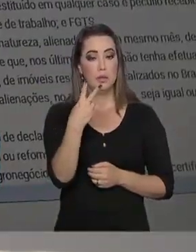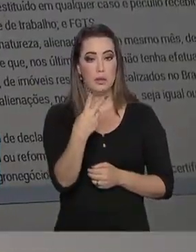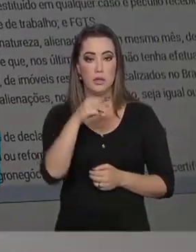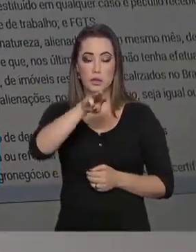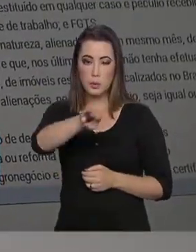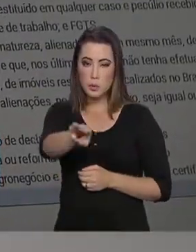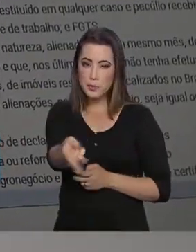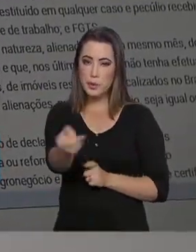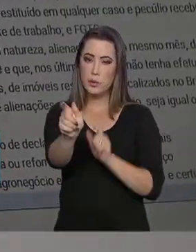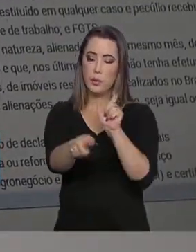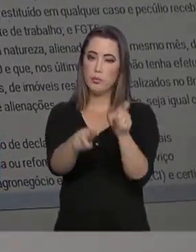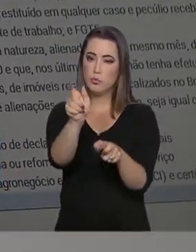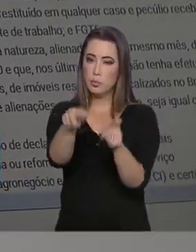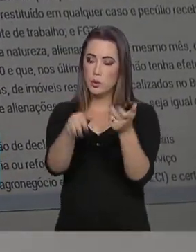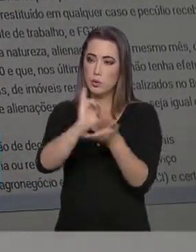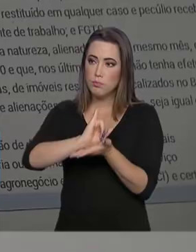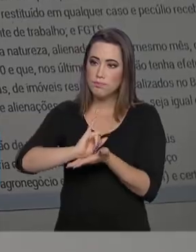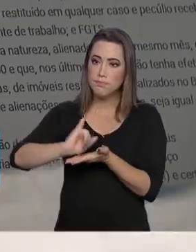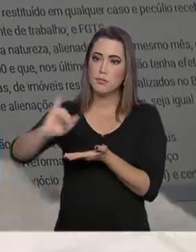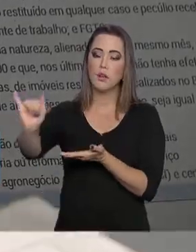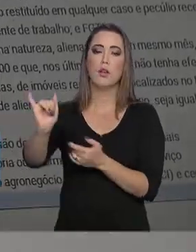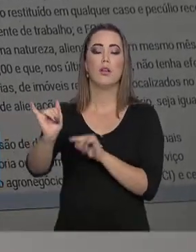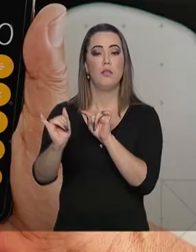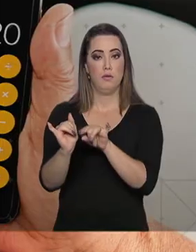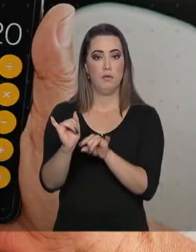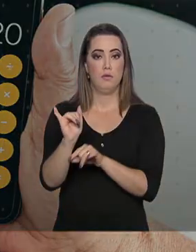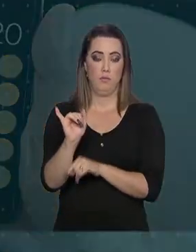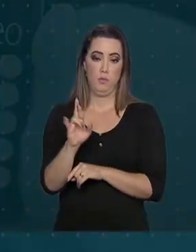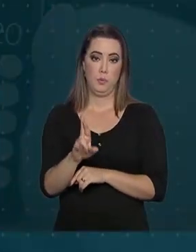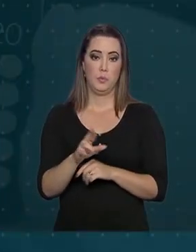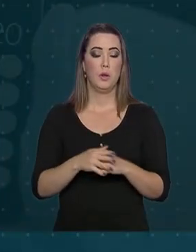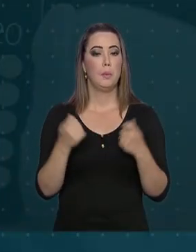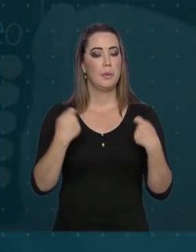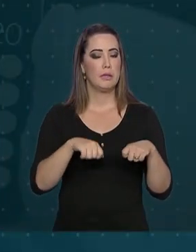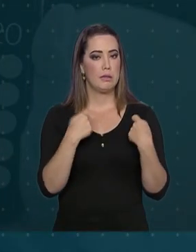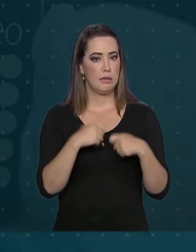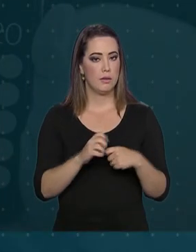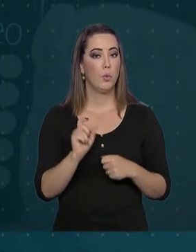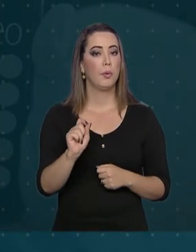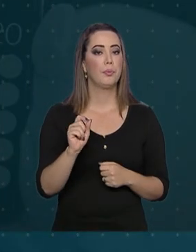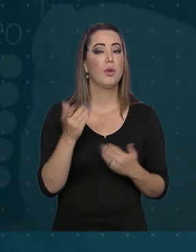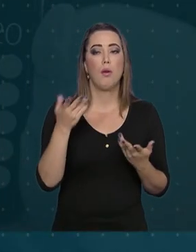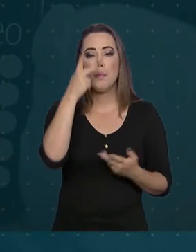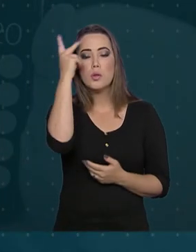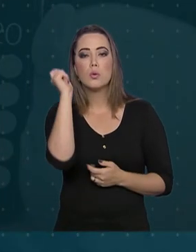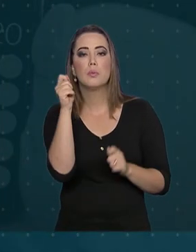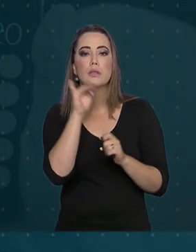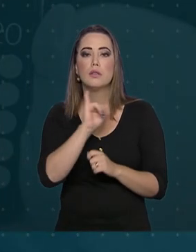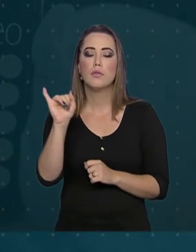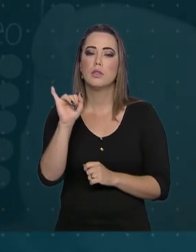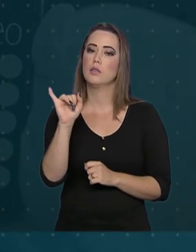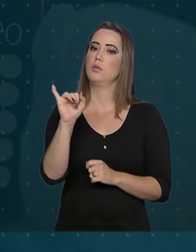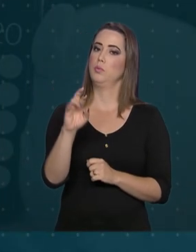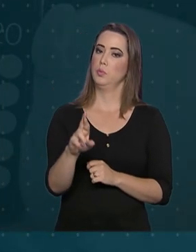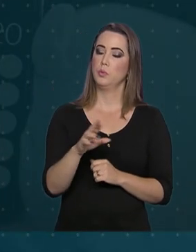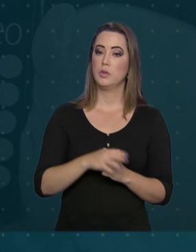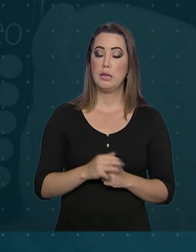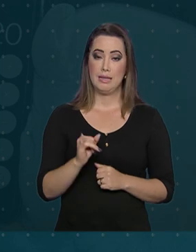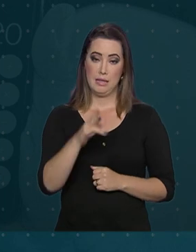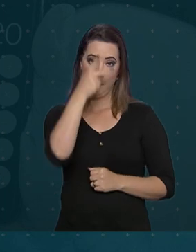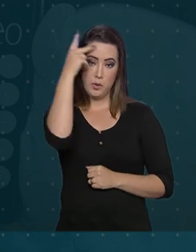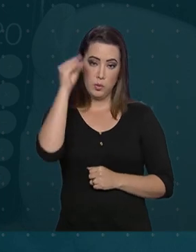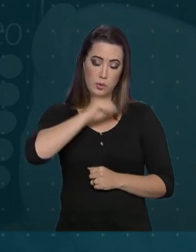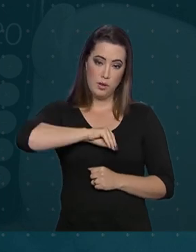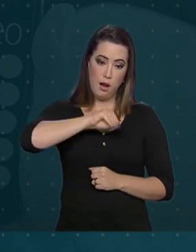milhões de declarações sejam enviadas. Precisa declarar o contribuinte que, em 2019,